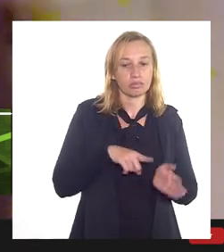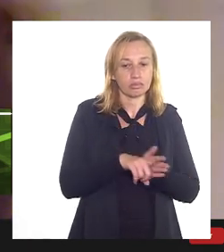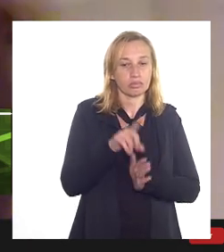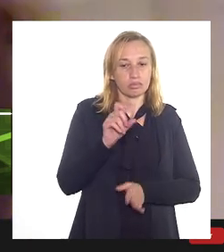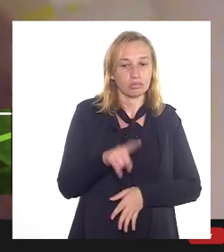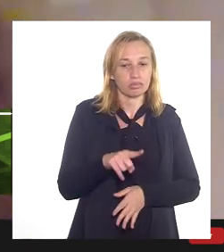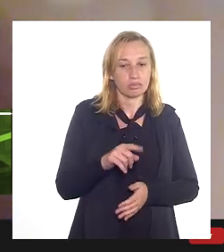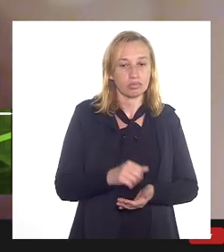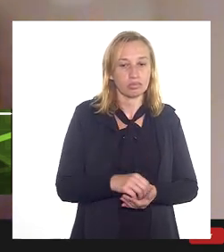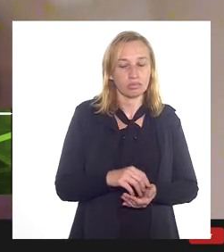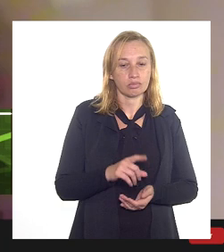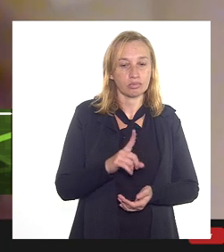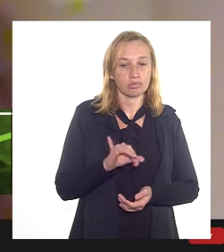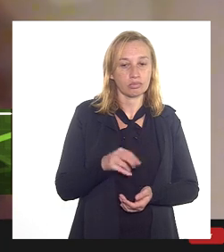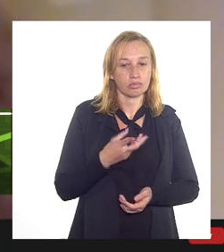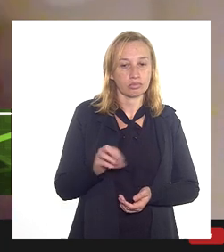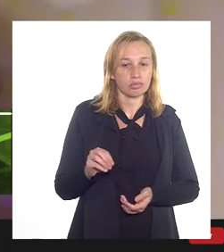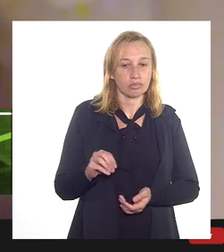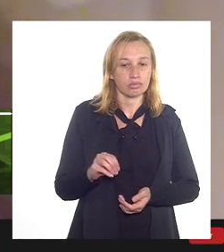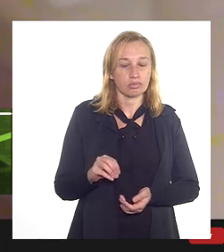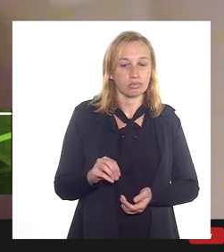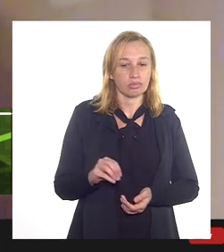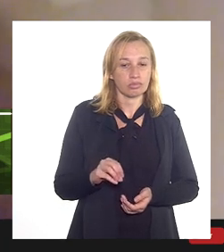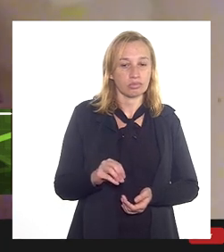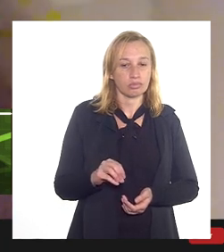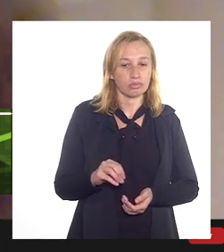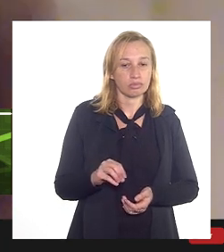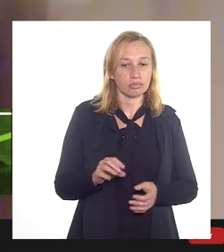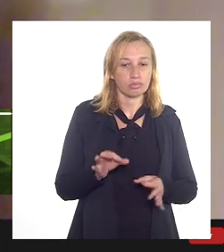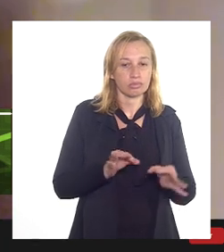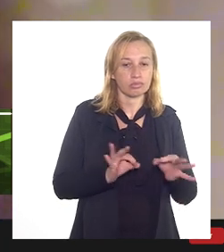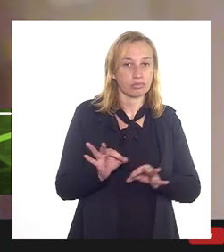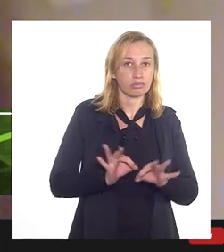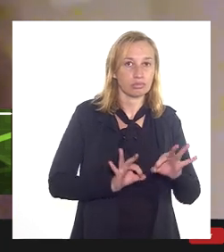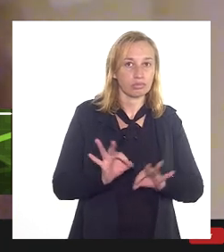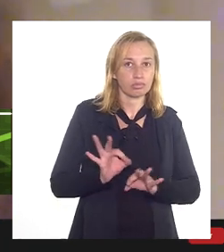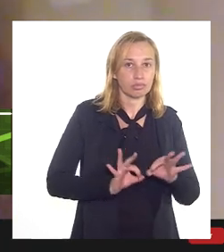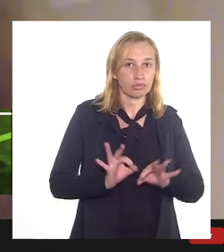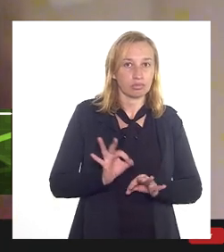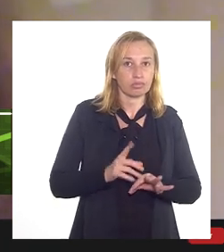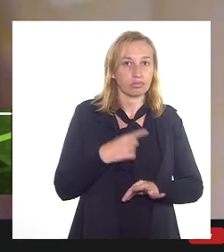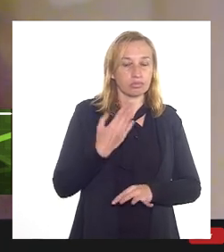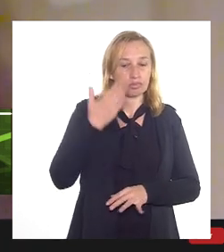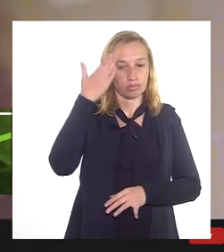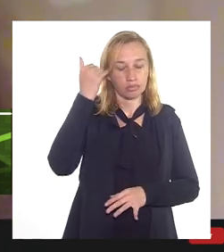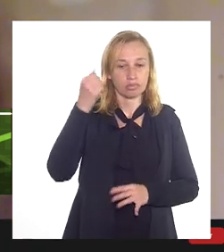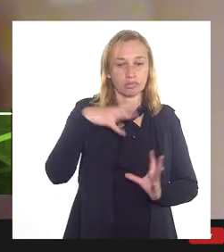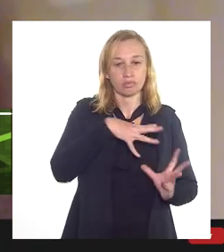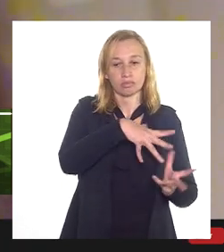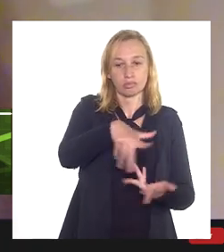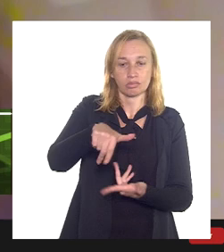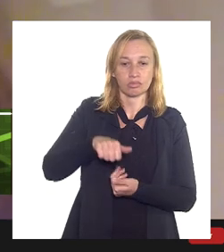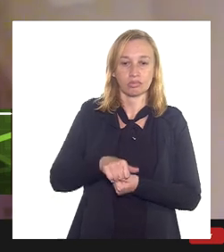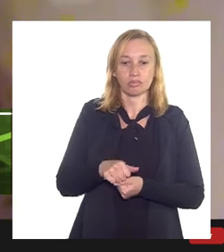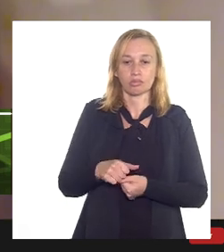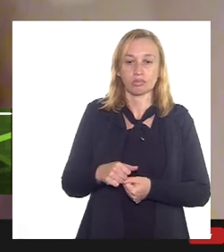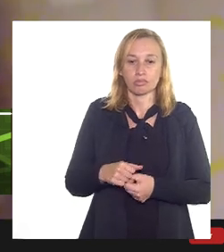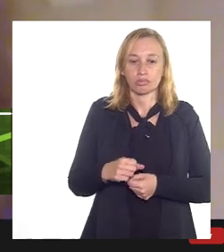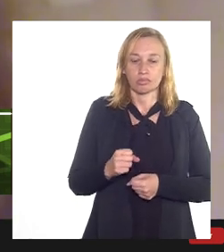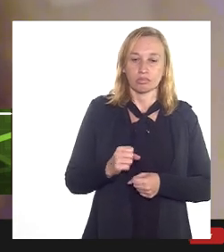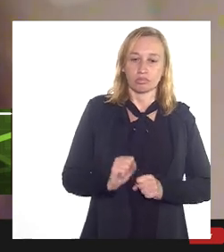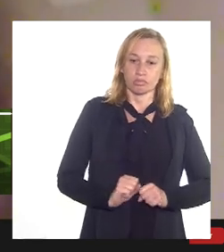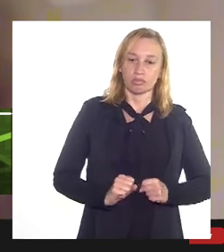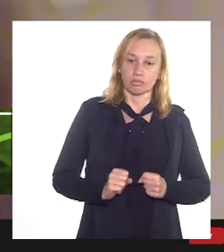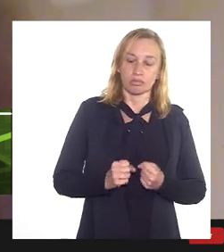diz respeito à dedução especificamente, mas aos projetos em si, porque nós sabemos que o mundo está buscando a